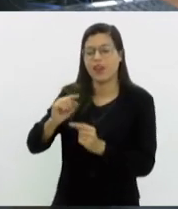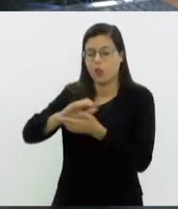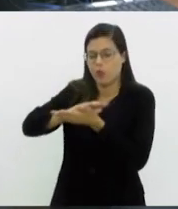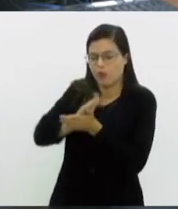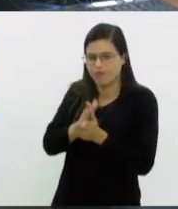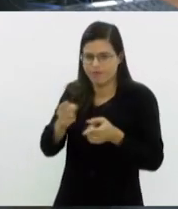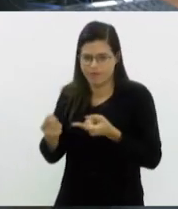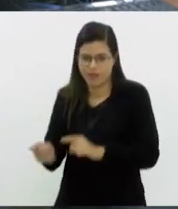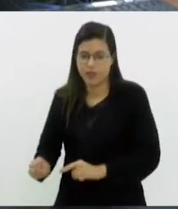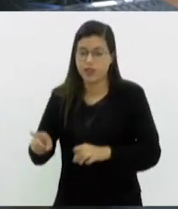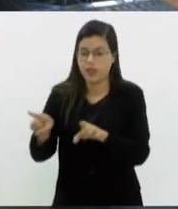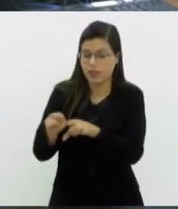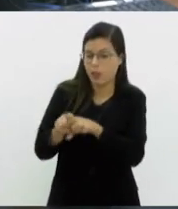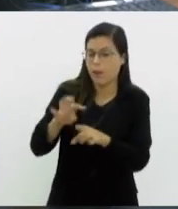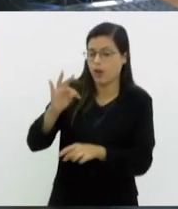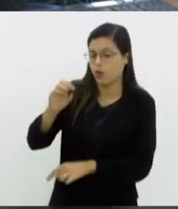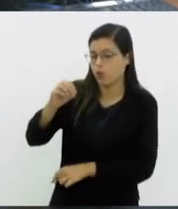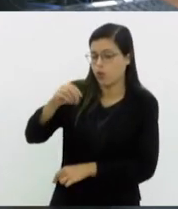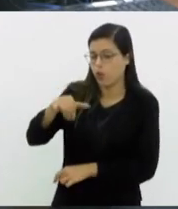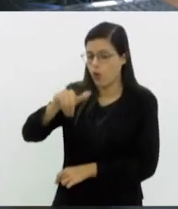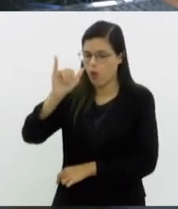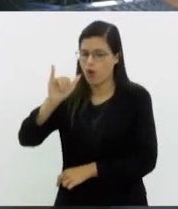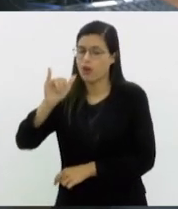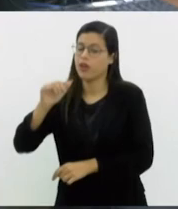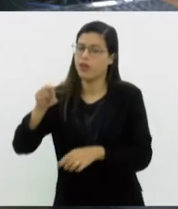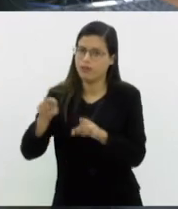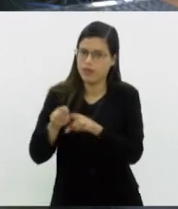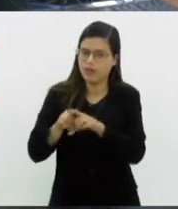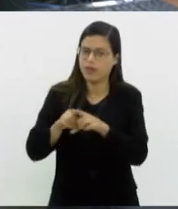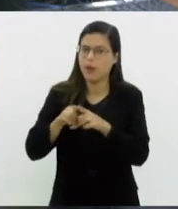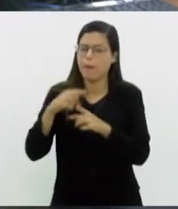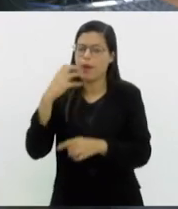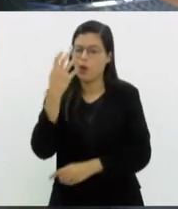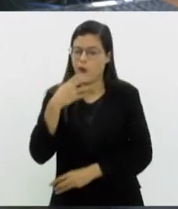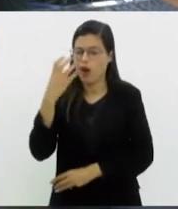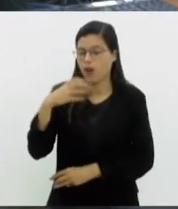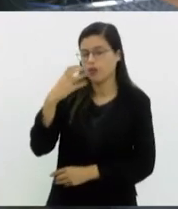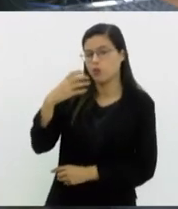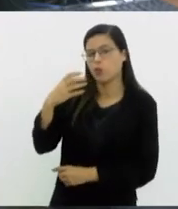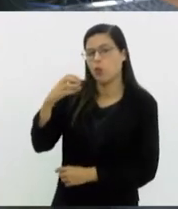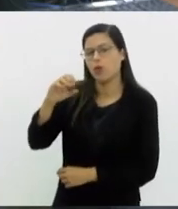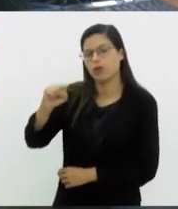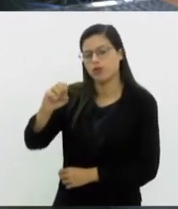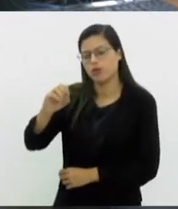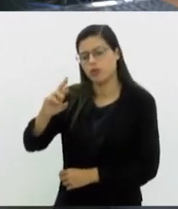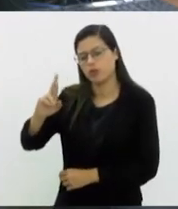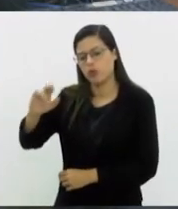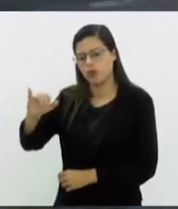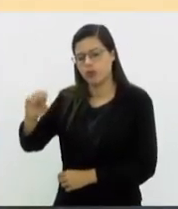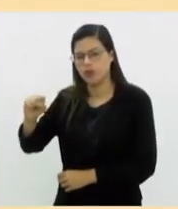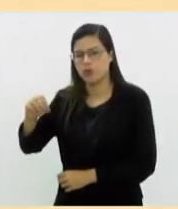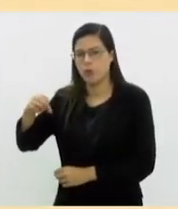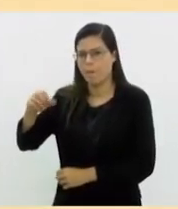cantando sucessos de Ebert Viana e o show do Sorriso Maroto na festa de aniversário de Arraial do Cabo.